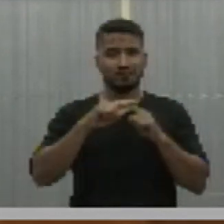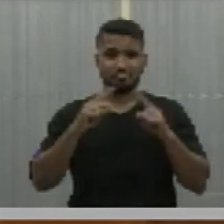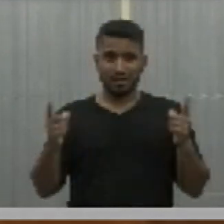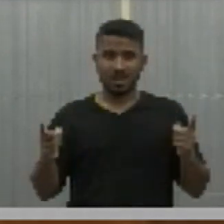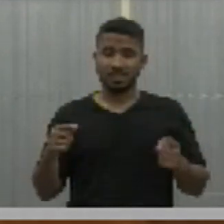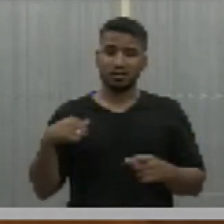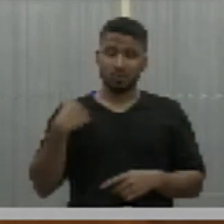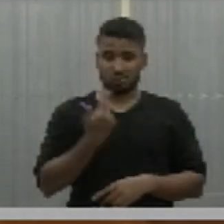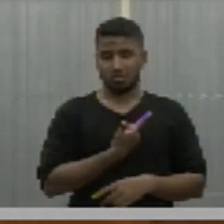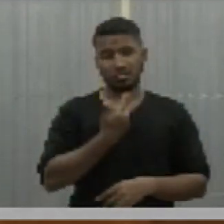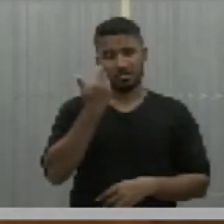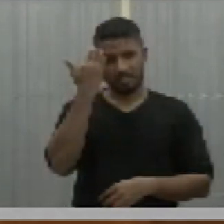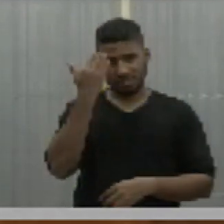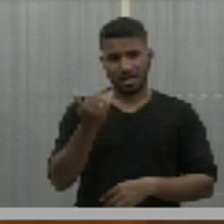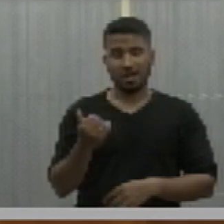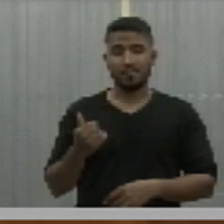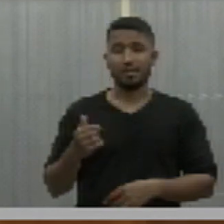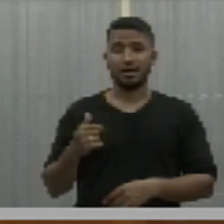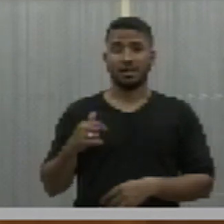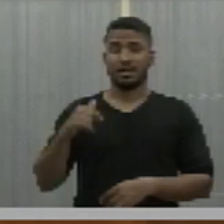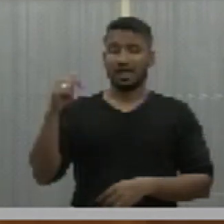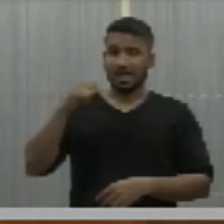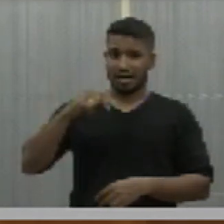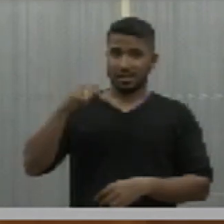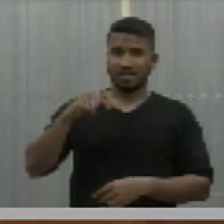sabe que nós estamos